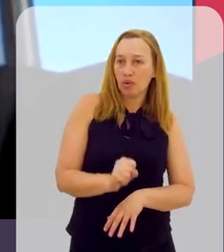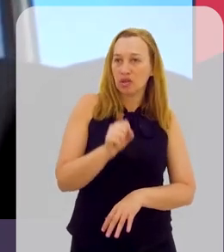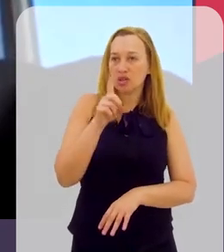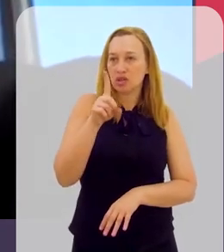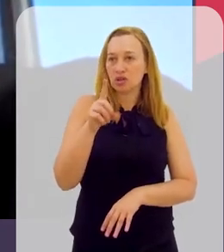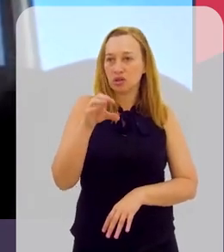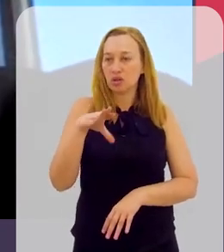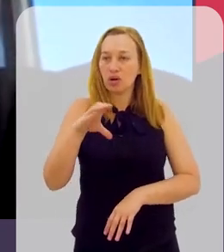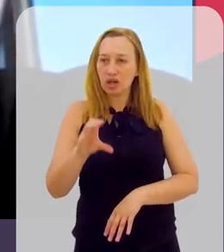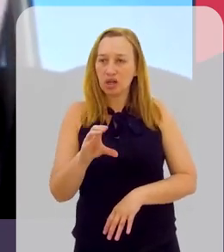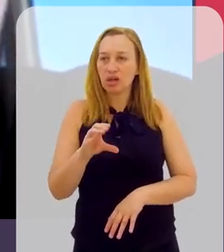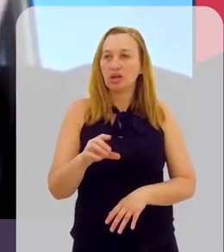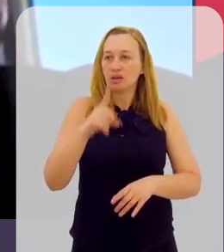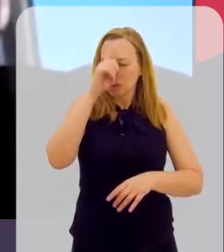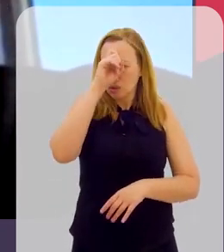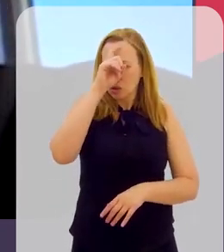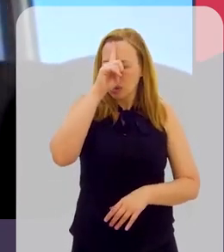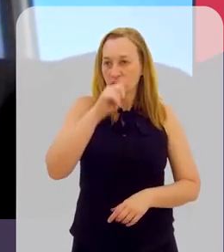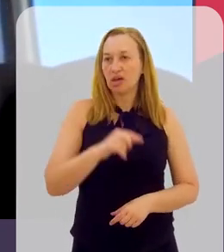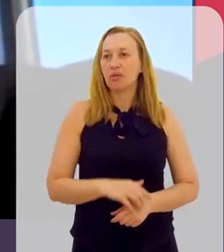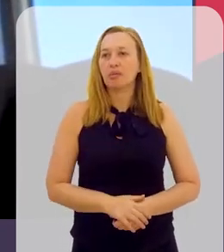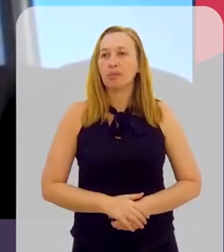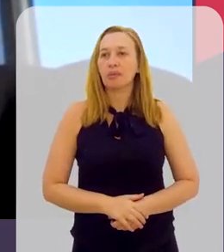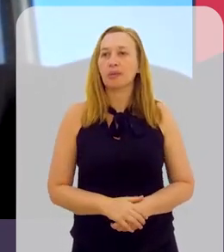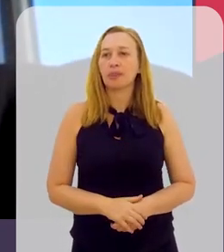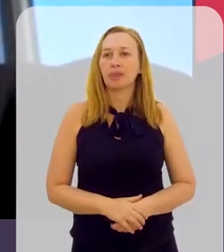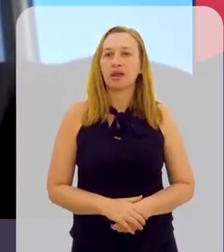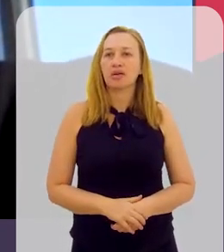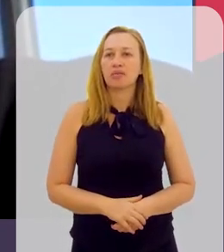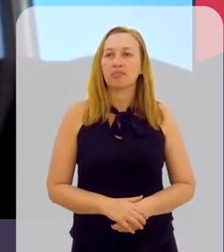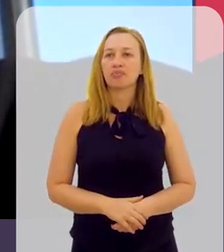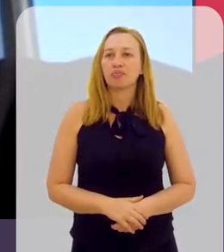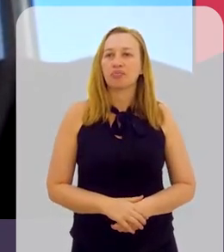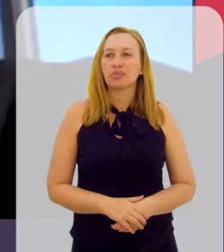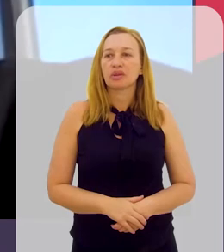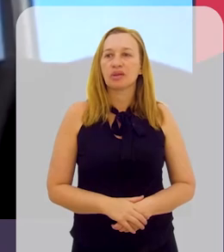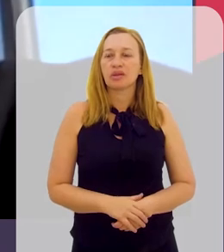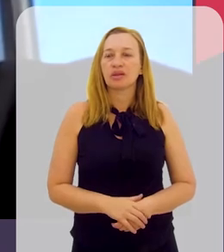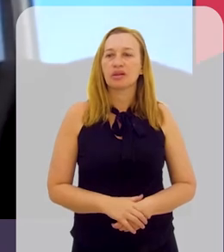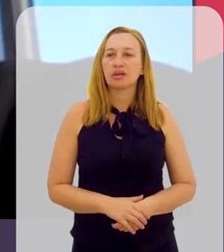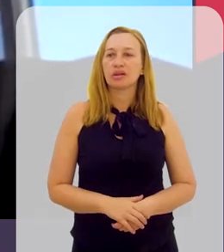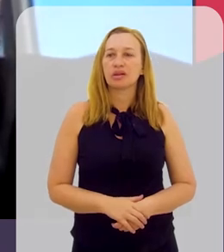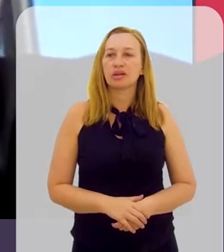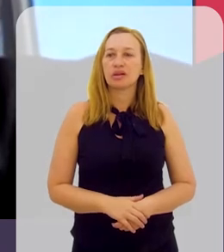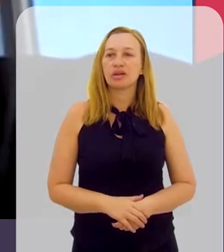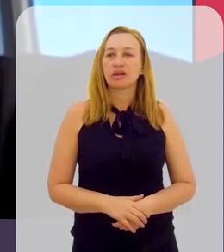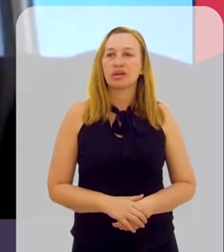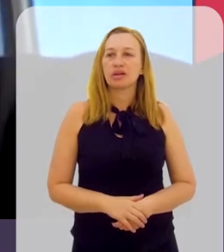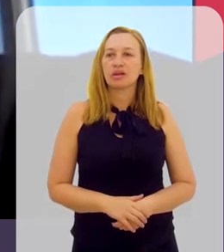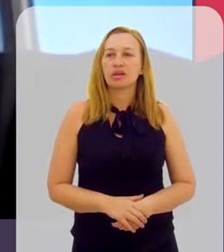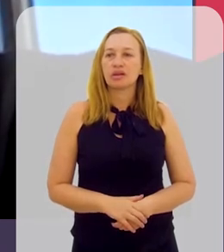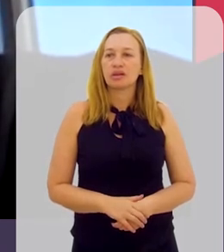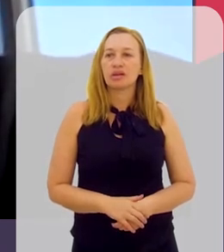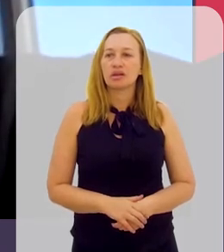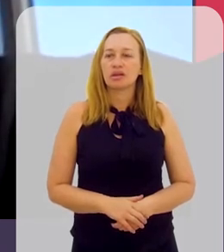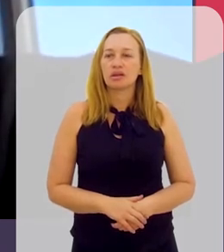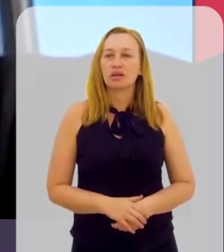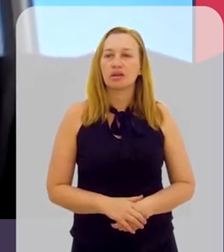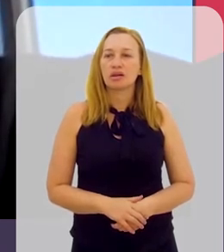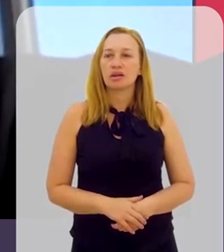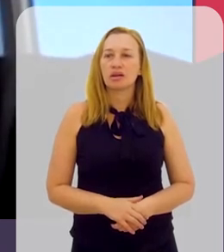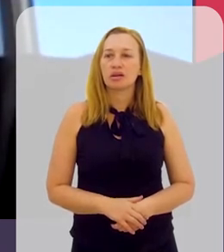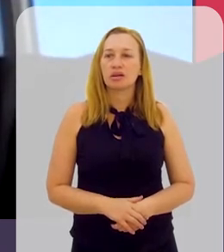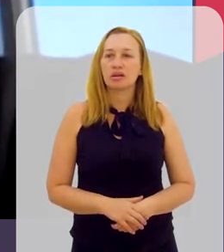fazendo pós-doc, atualmente, no hospital Mayo Clinic. Em Phoenix, Arizona. E